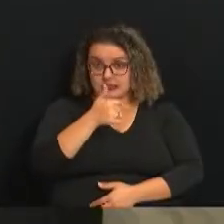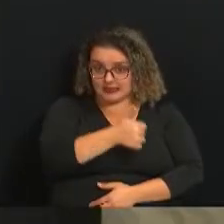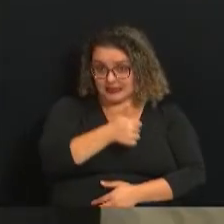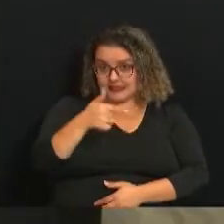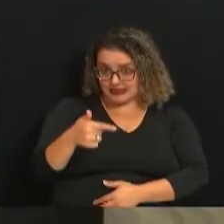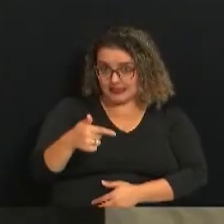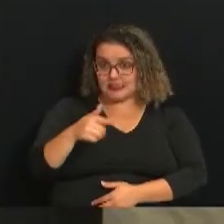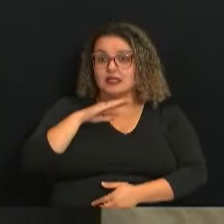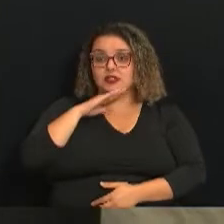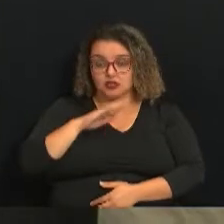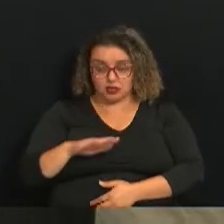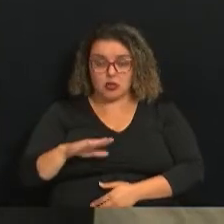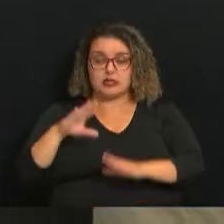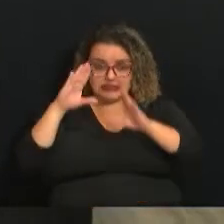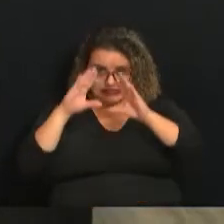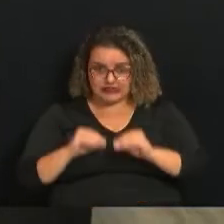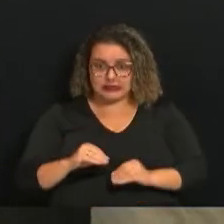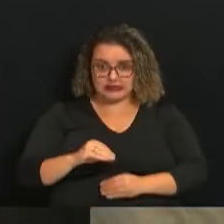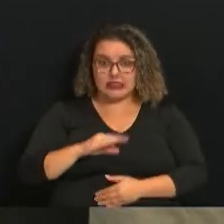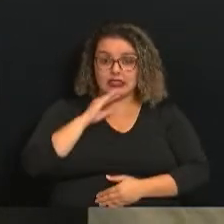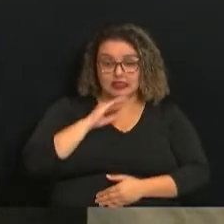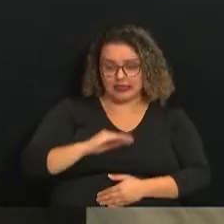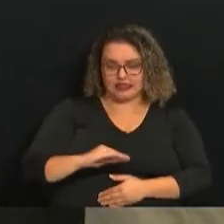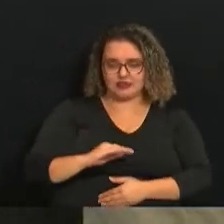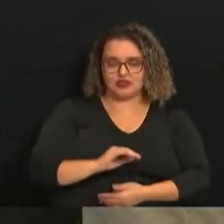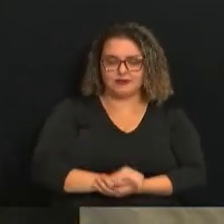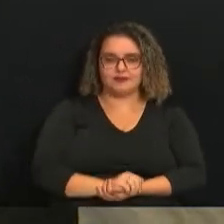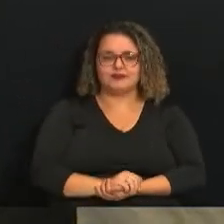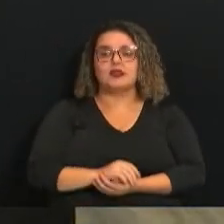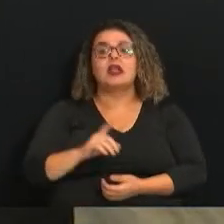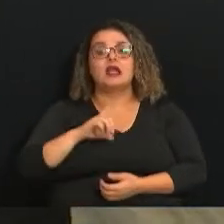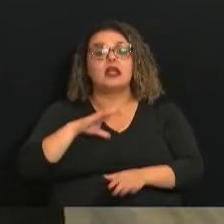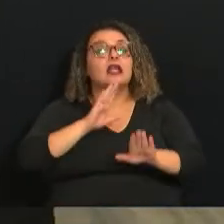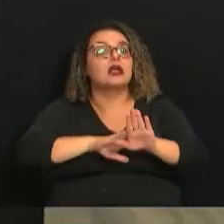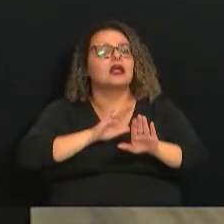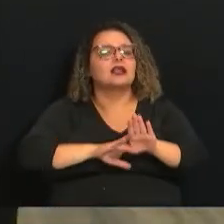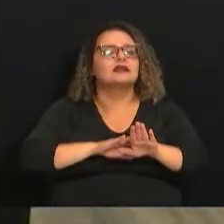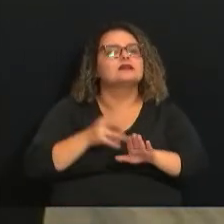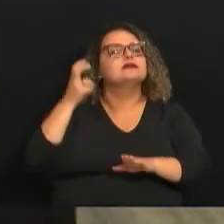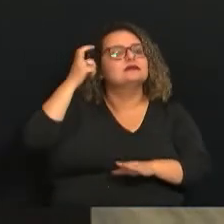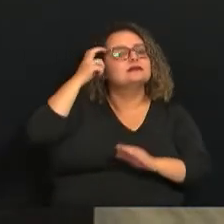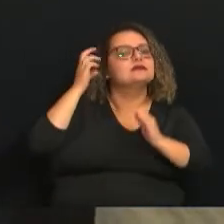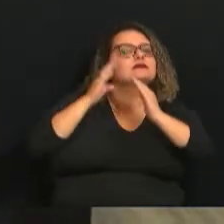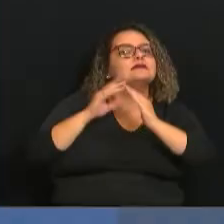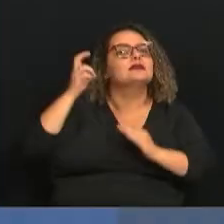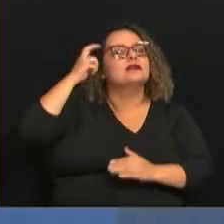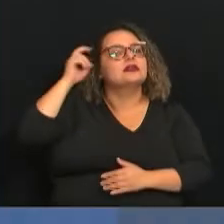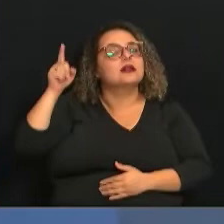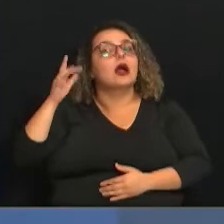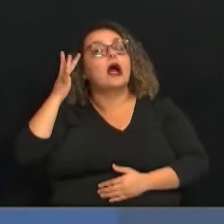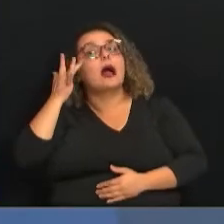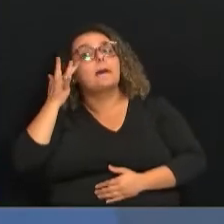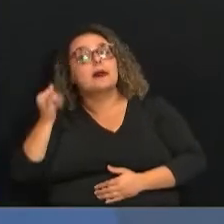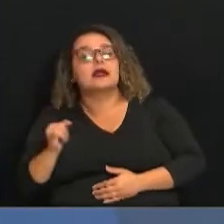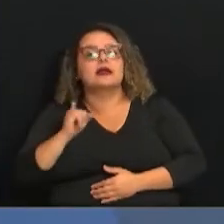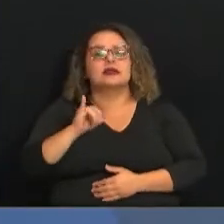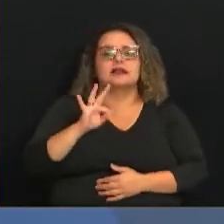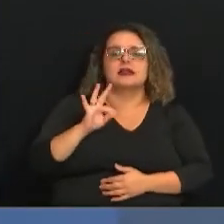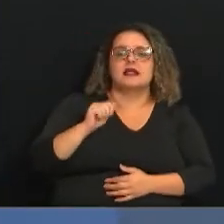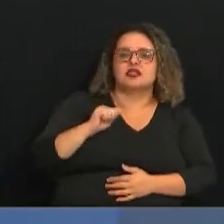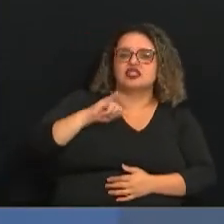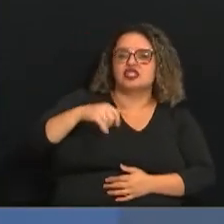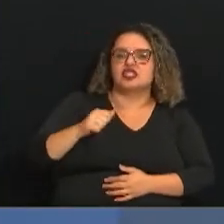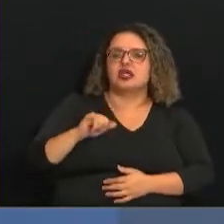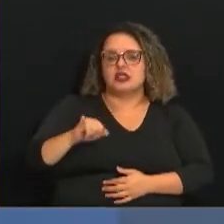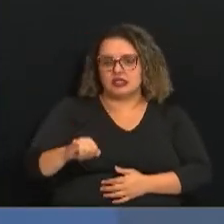ainda falando sobre mulher, olha, a gente tem atividade lá na Casa de Cultura Itajaí, amanhã, uma e meia da tarde e